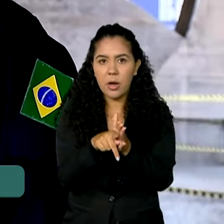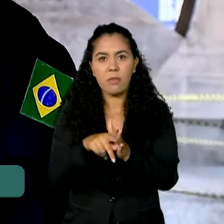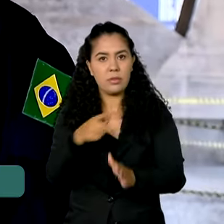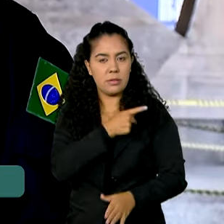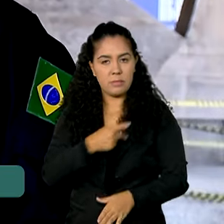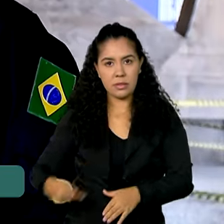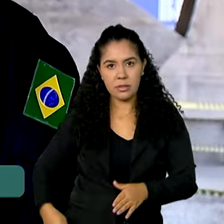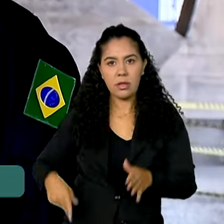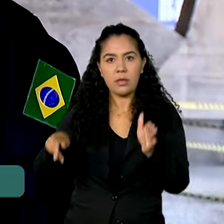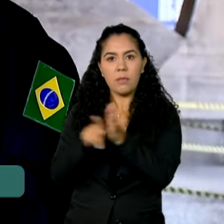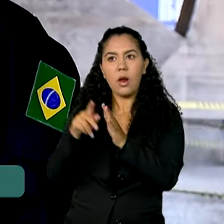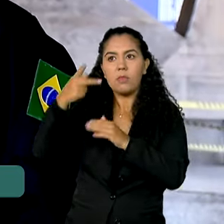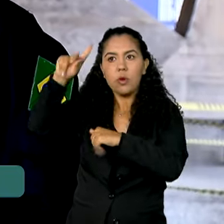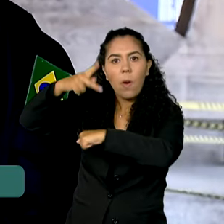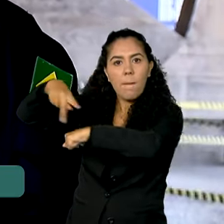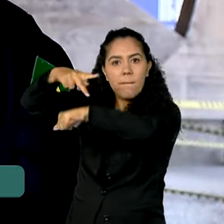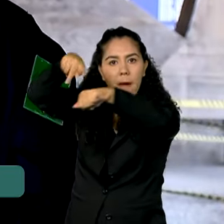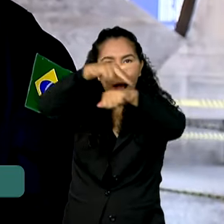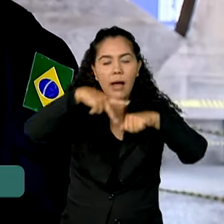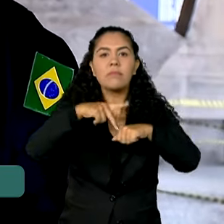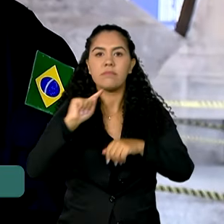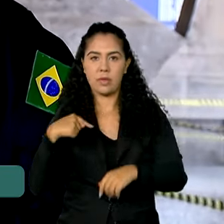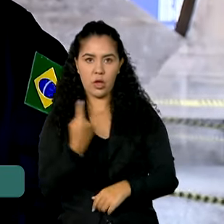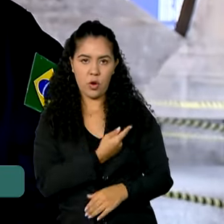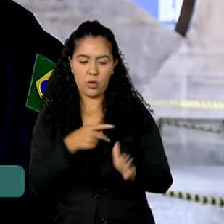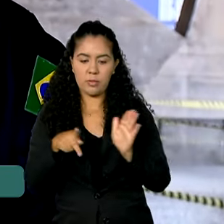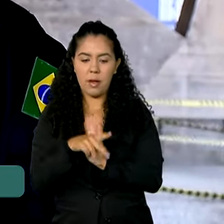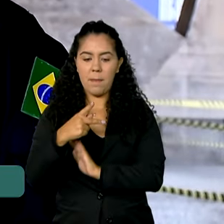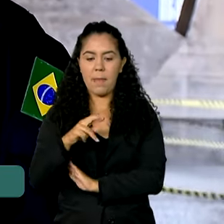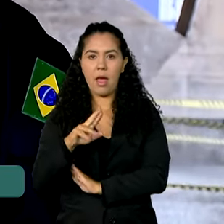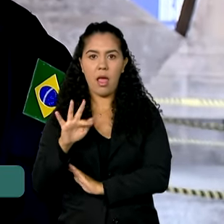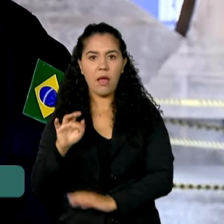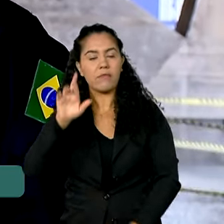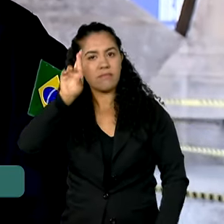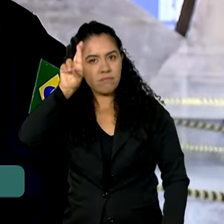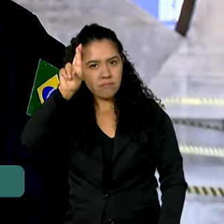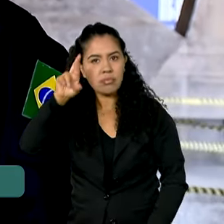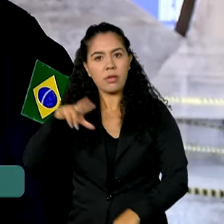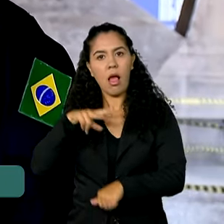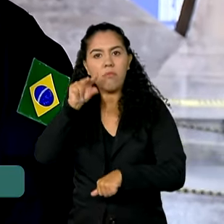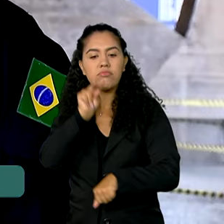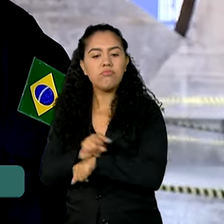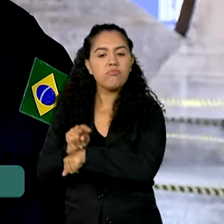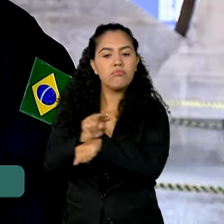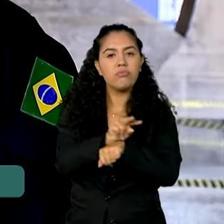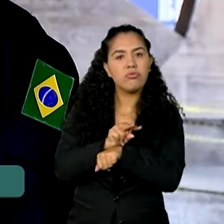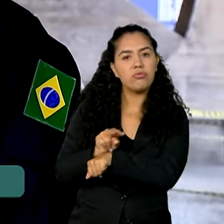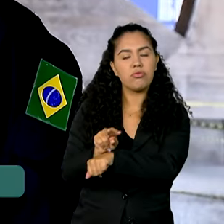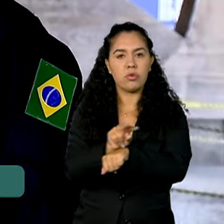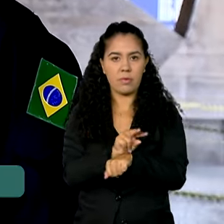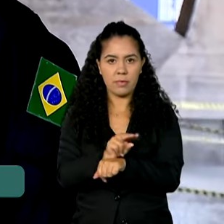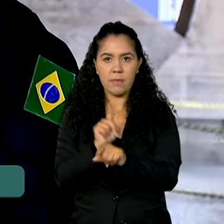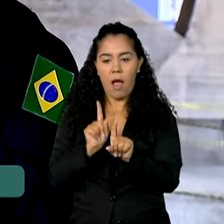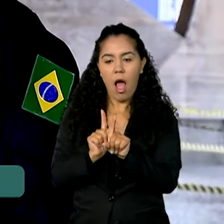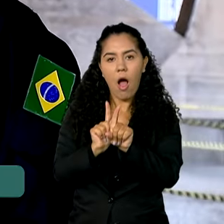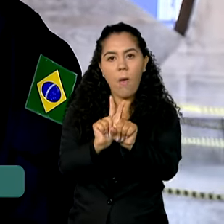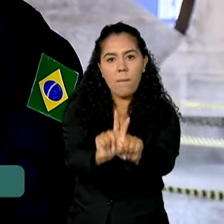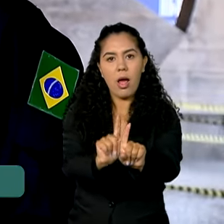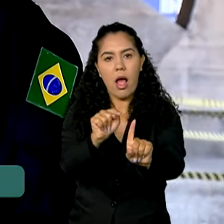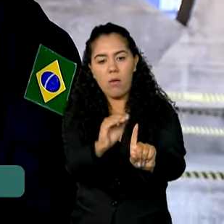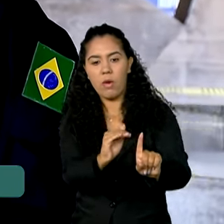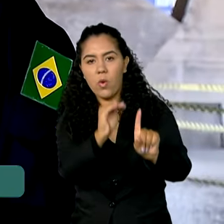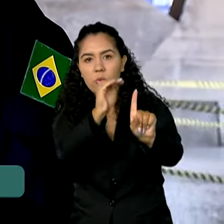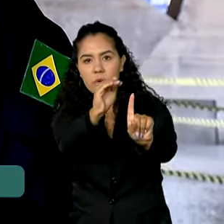acompanhamento através de uma central de escolta, são demandadas essas equipes e a gente vai fazer esse acompanhamento dessas autoridades. Também vai ter